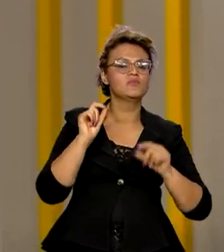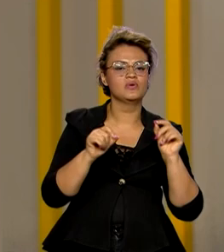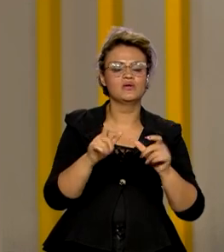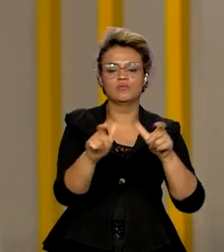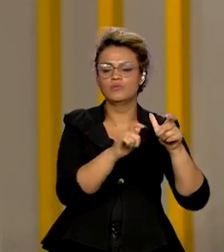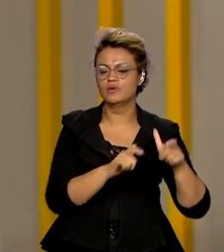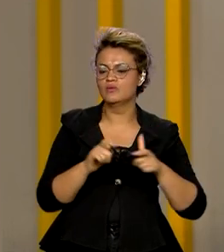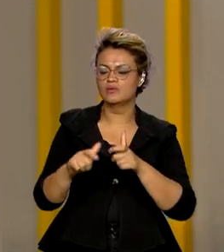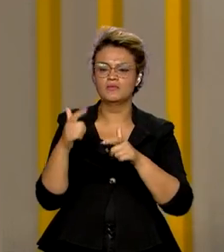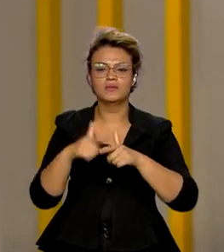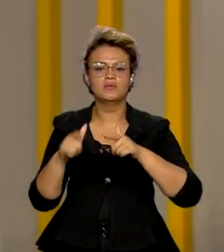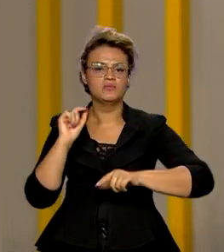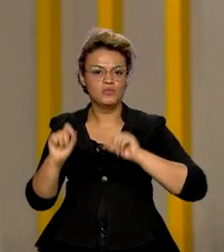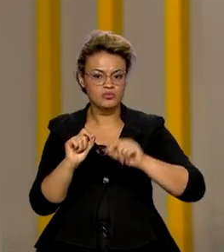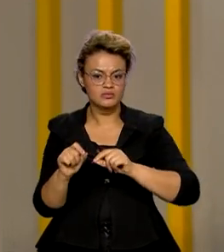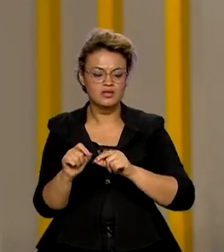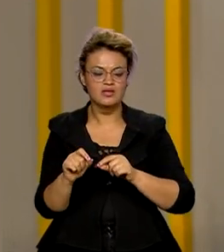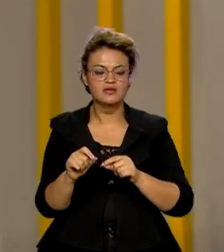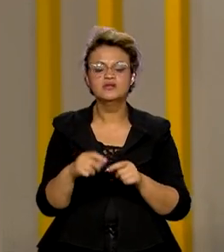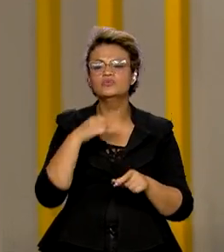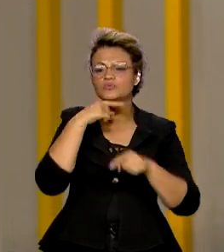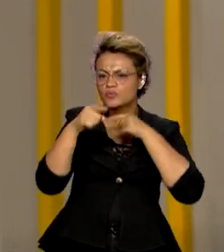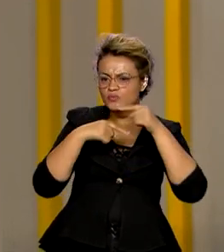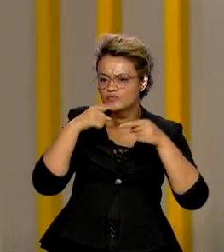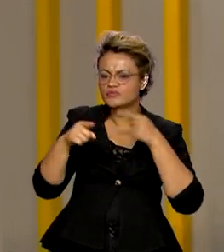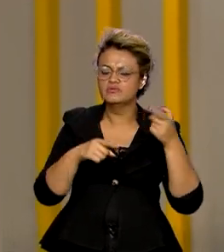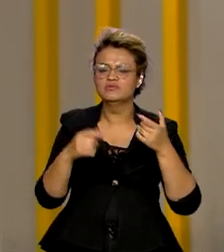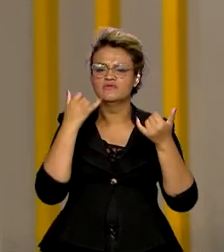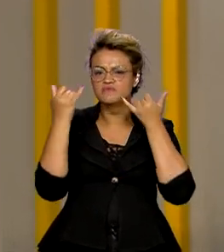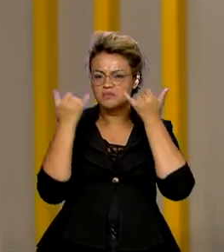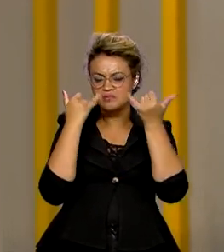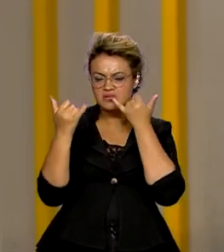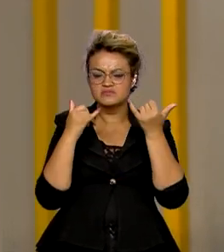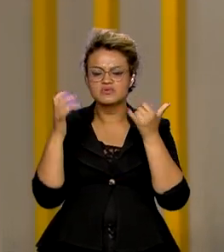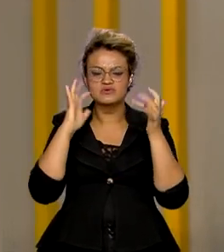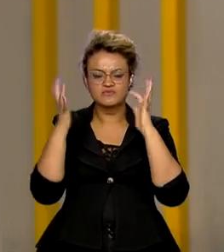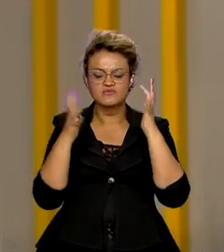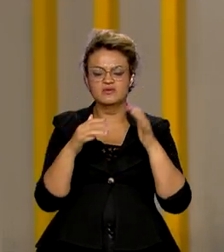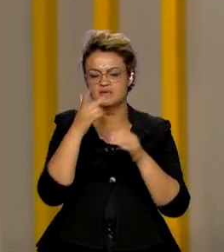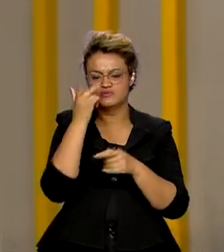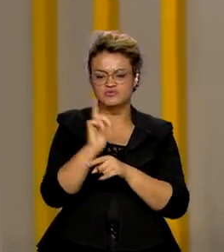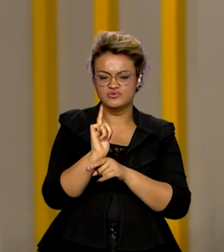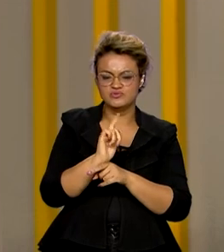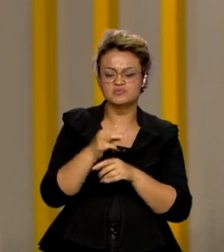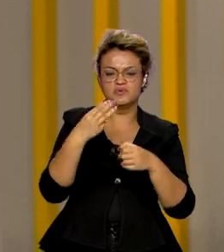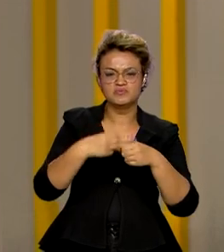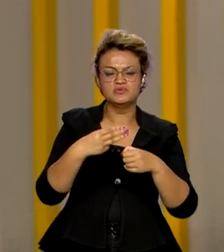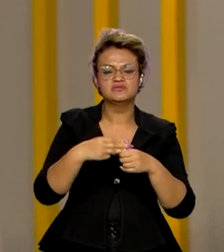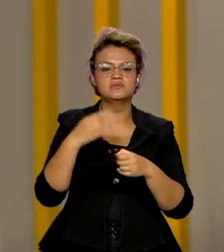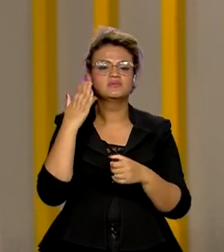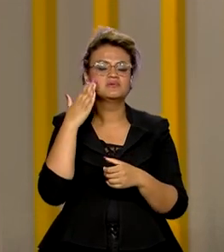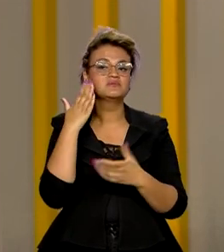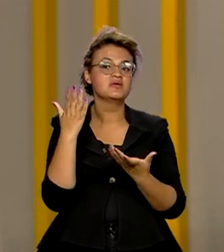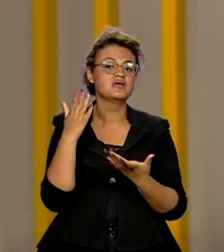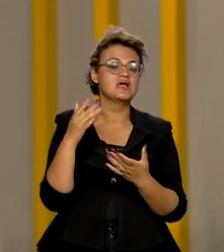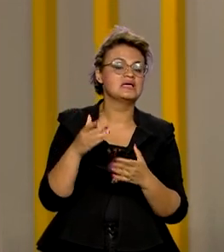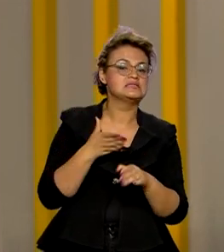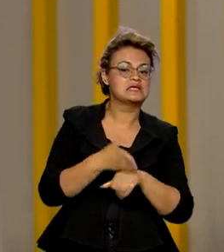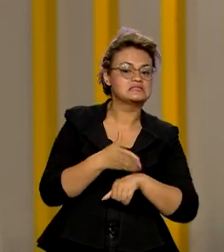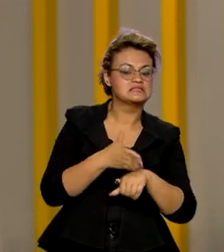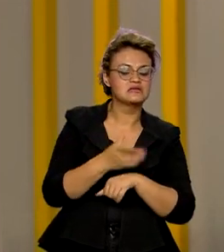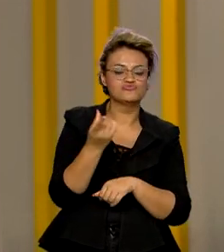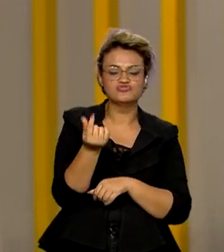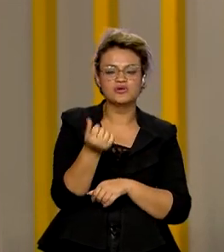localidade, assim como tirar dúvidas e levar informações aos gestores municipais sobre como eles podem acessar